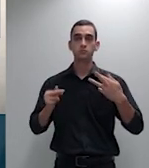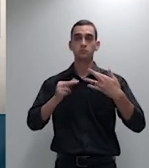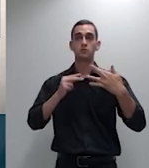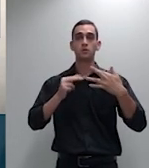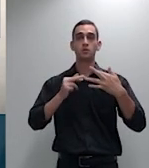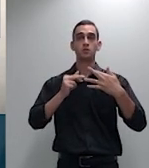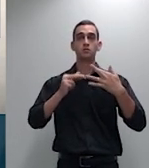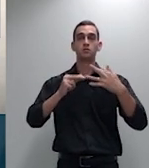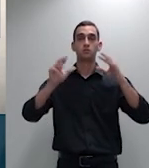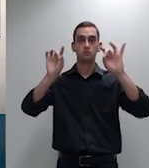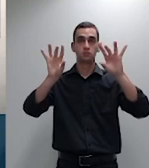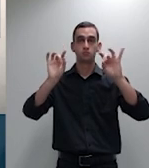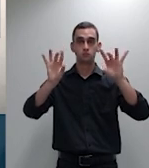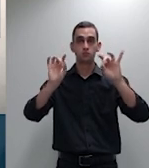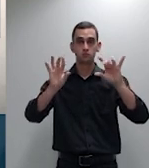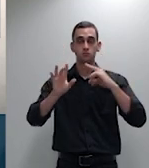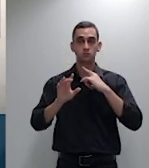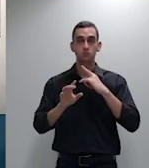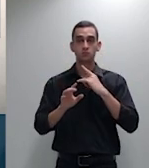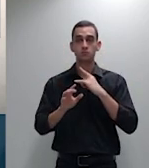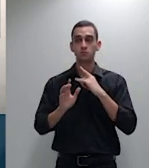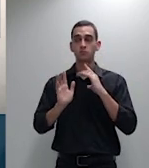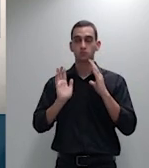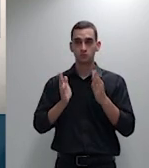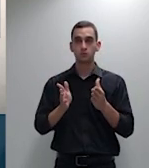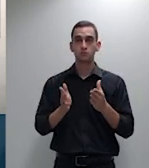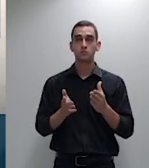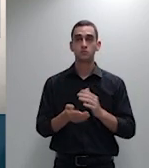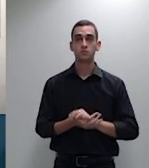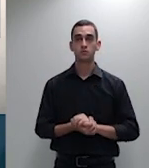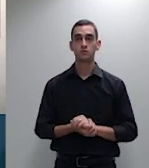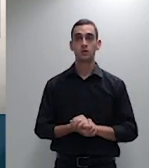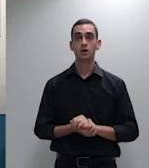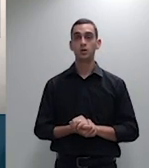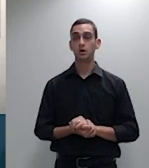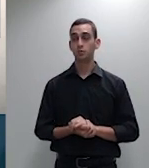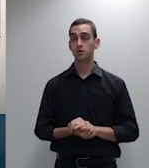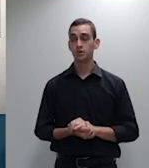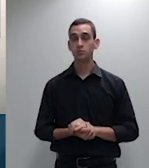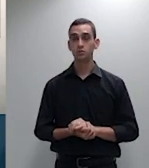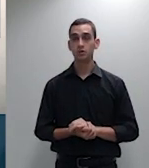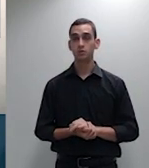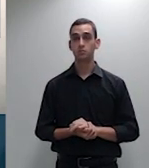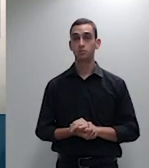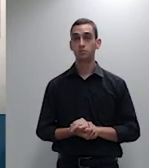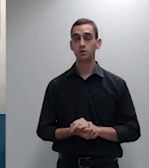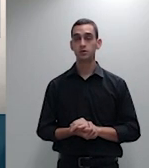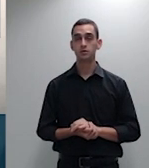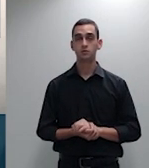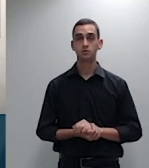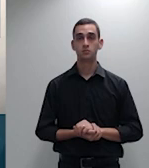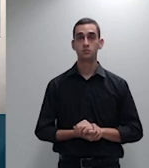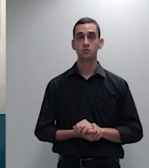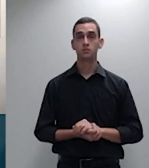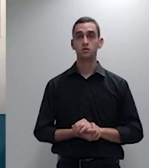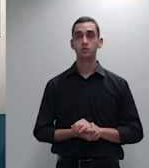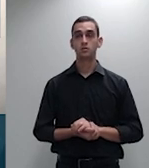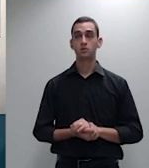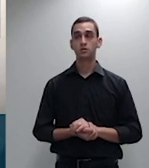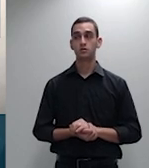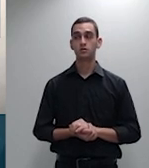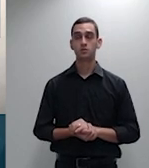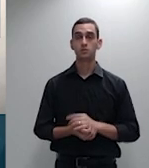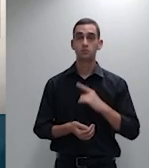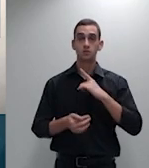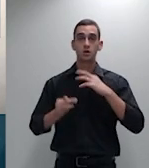é o tema mil e dezesseis recursos especiais um milhão setecentos e